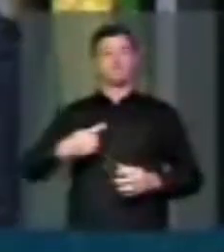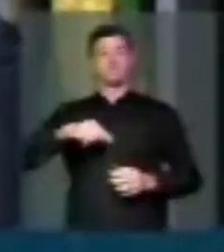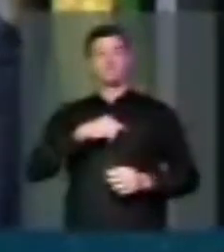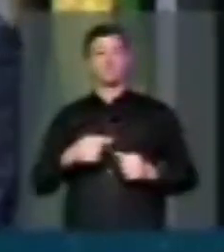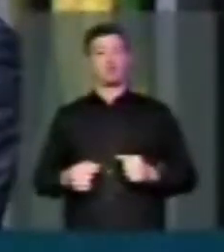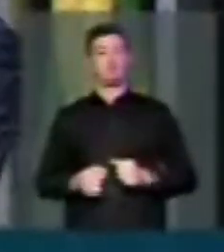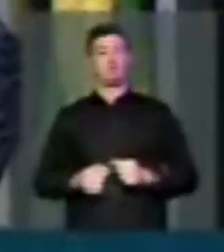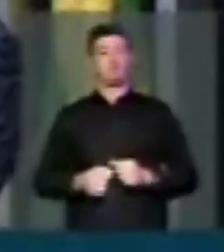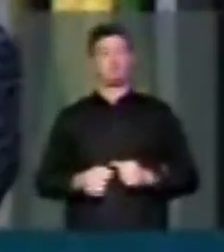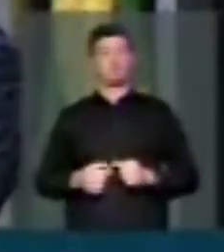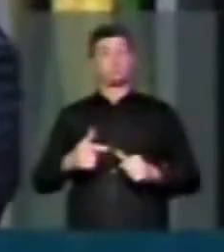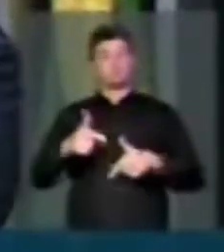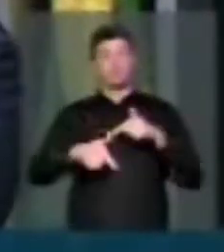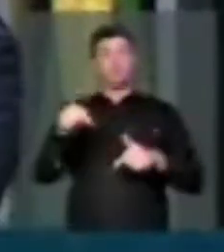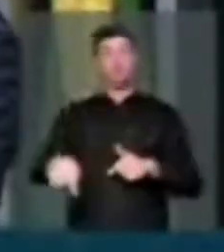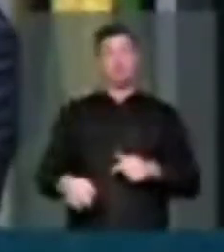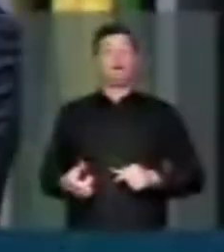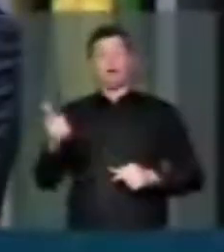atuando aqui para que a gente consiga... ... ... ...